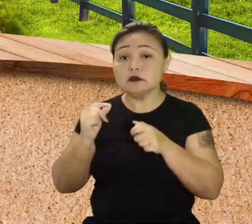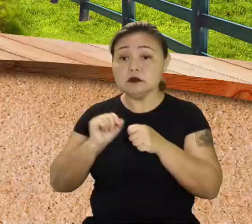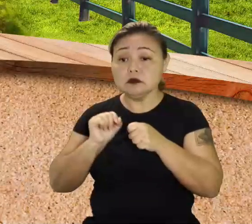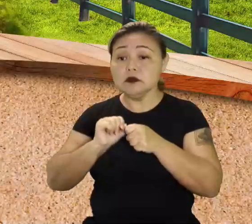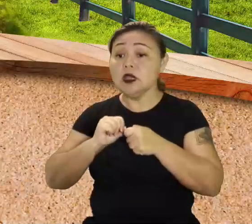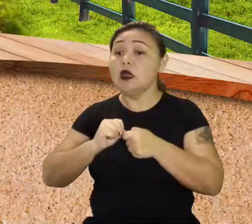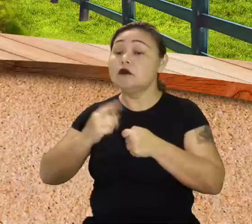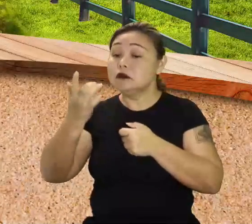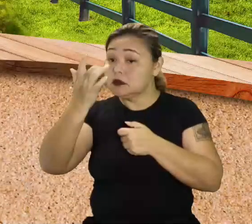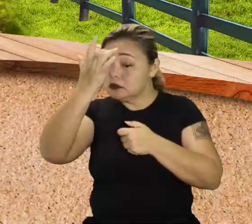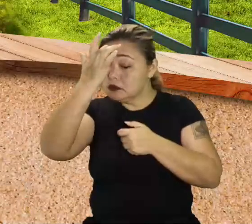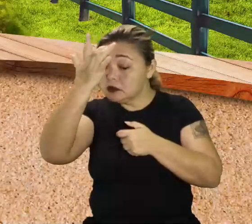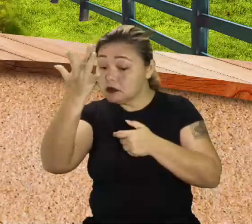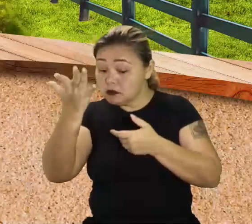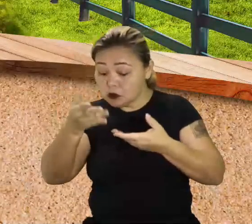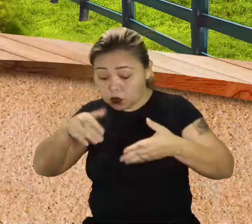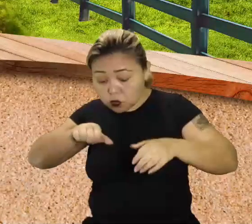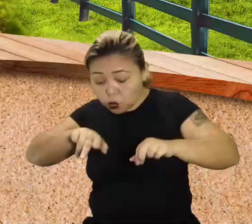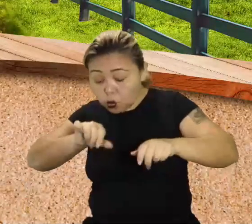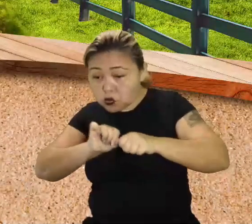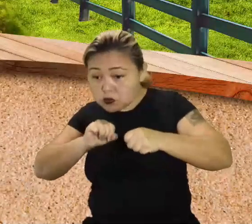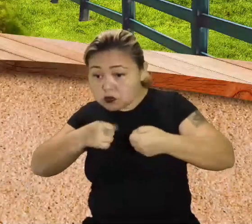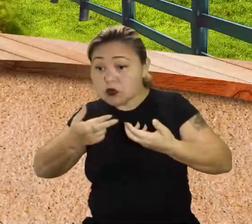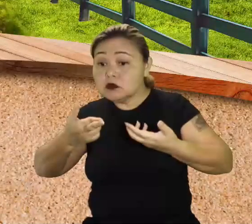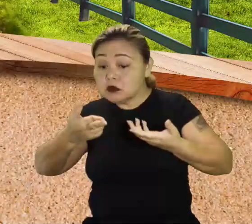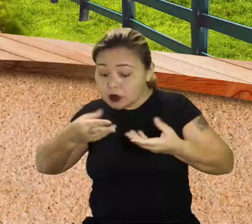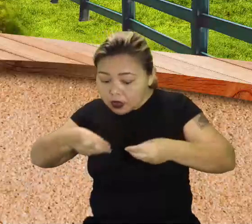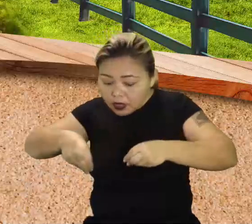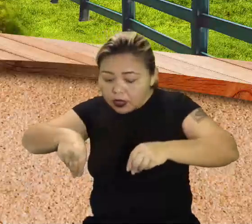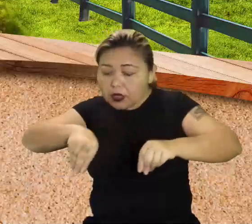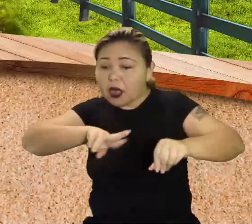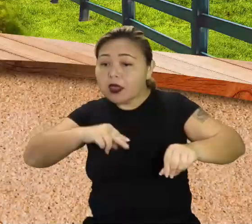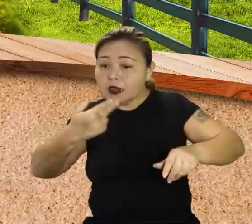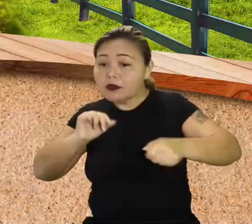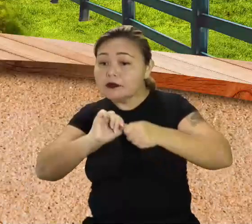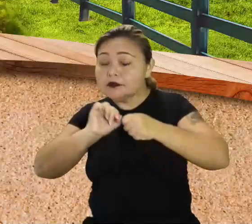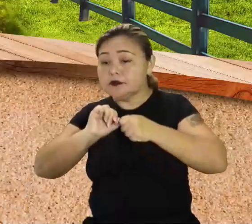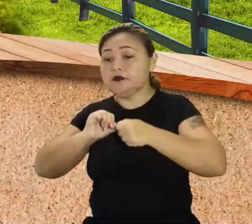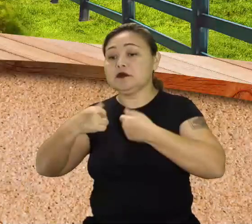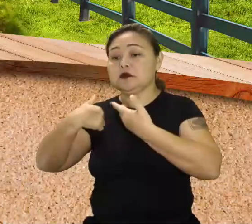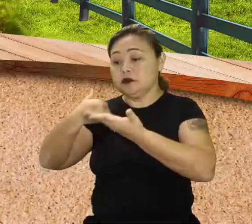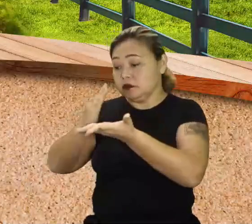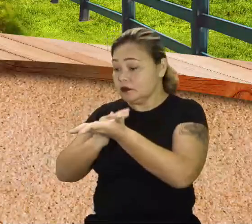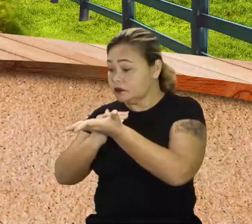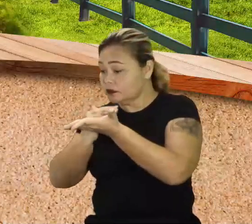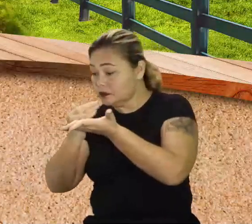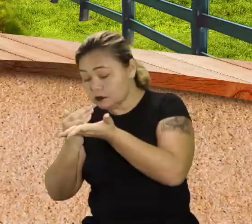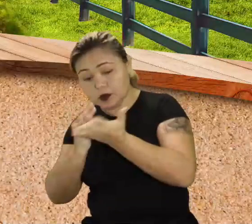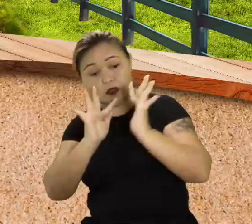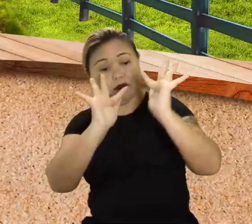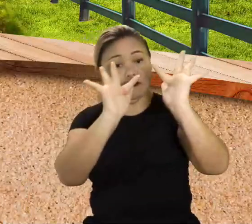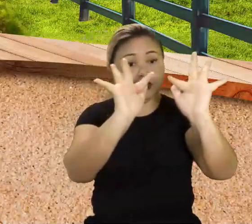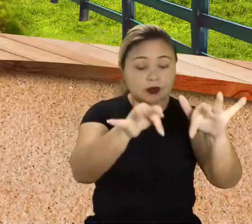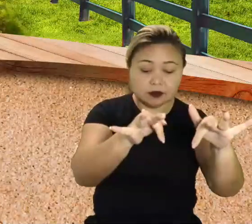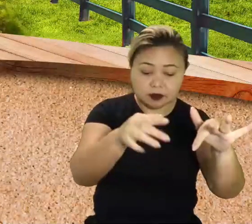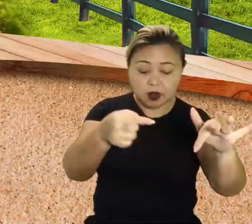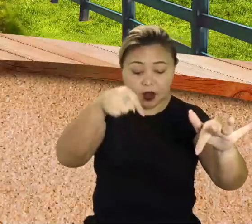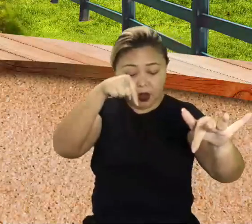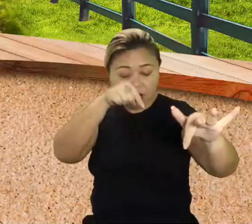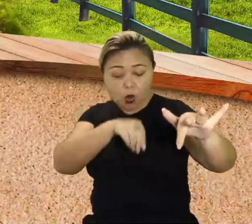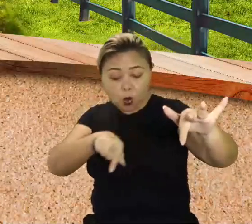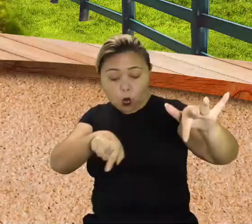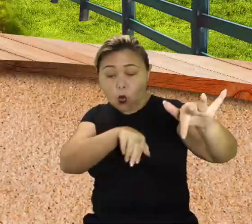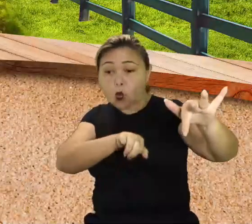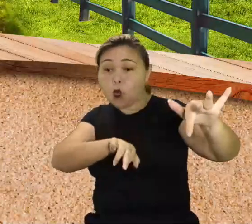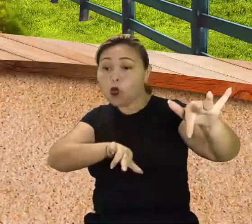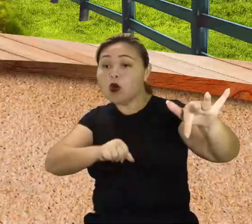recupere. Enquanto uma planta nativa finalizou sua produção e a cultivar inicia, as necessidades nutricionais